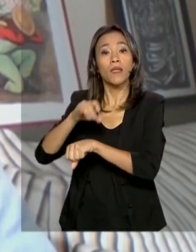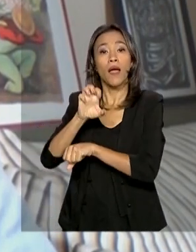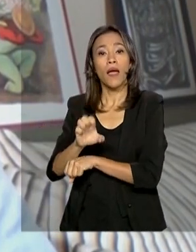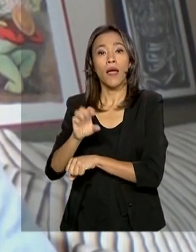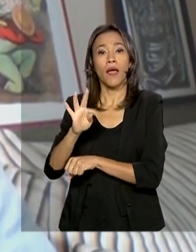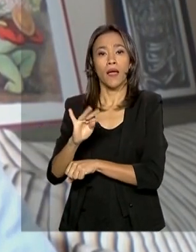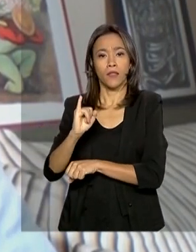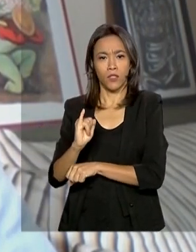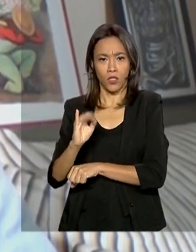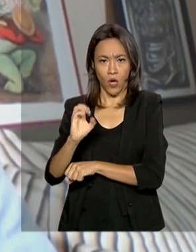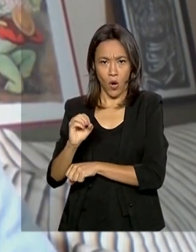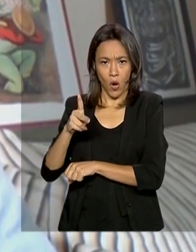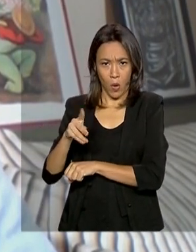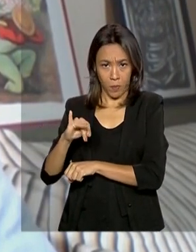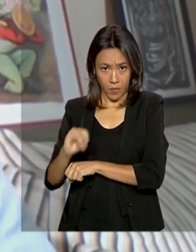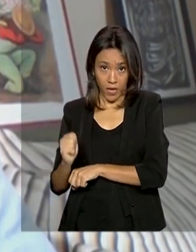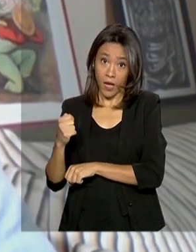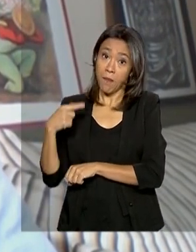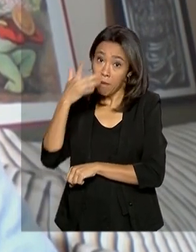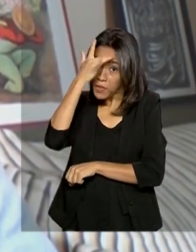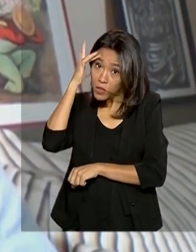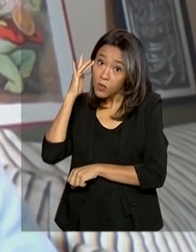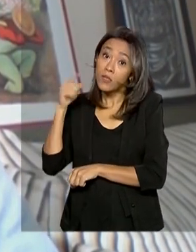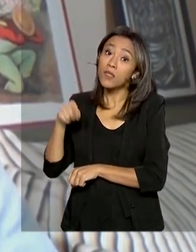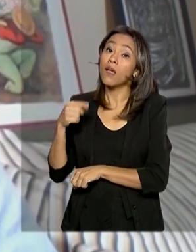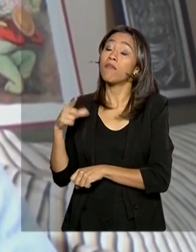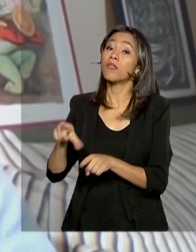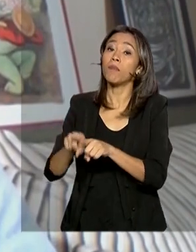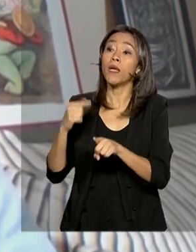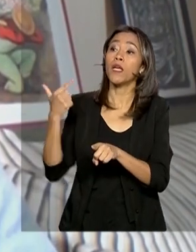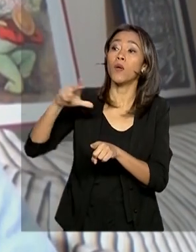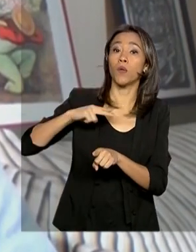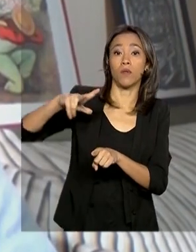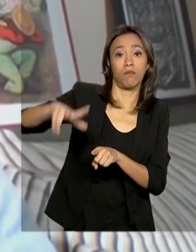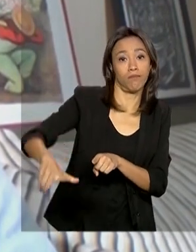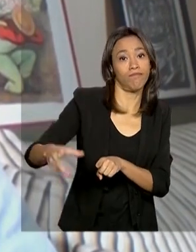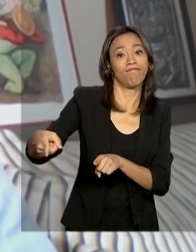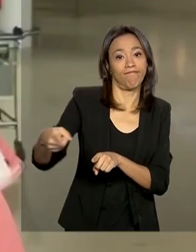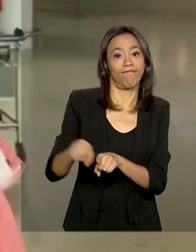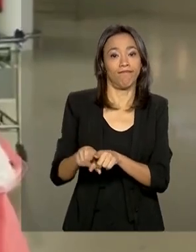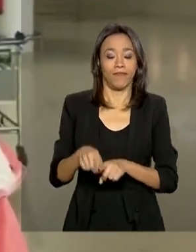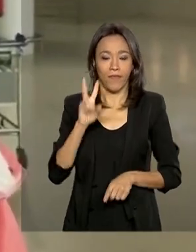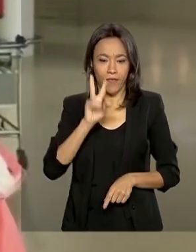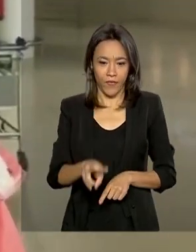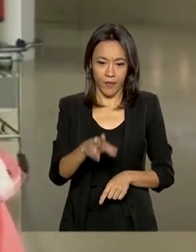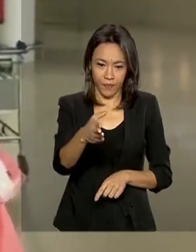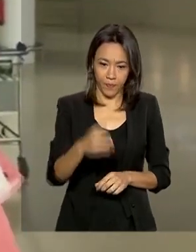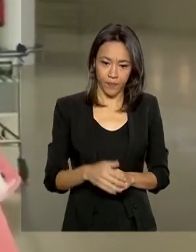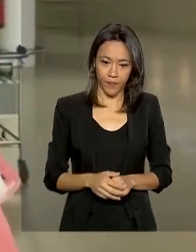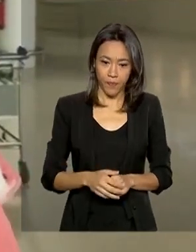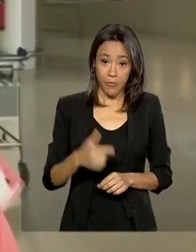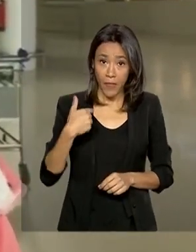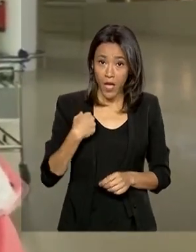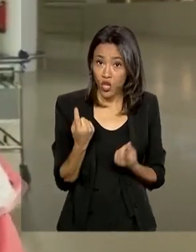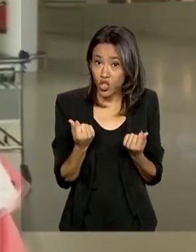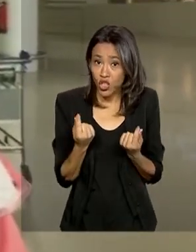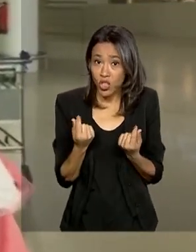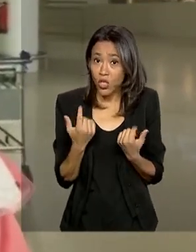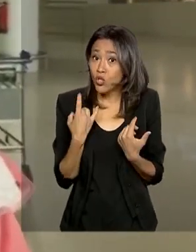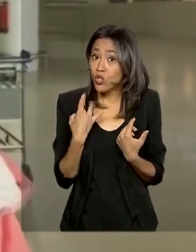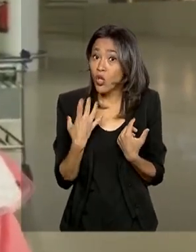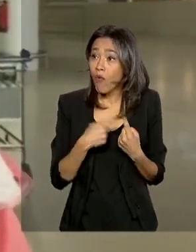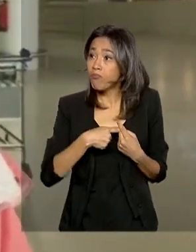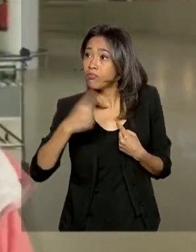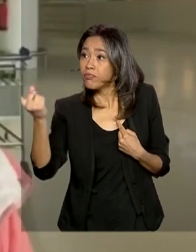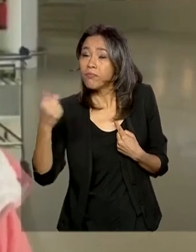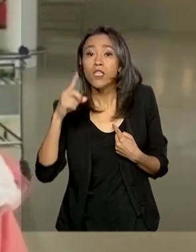recebeu depoimentos de repatriados que estavam em Lisboa. Vamos dar uma olhada? Eu já estava com dinheiro só pra viagem de